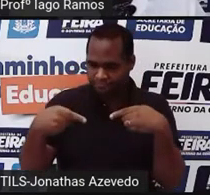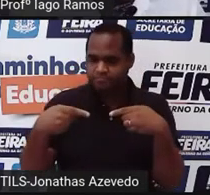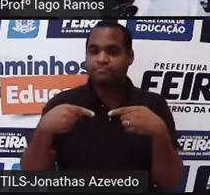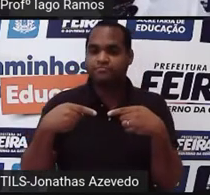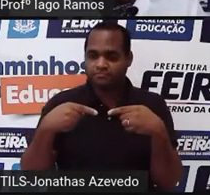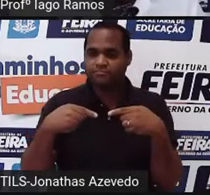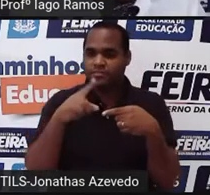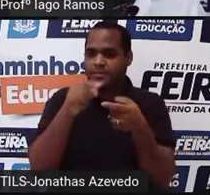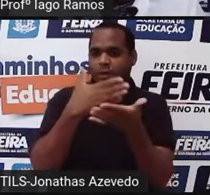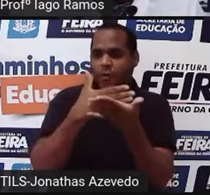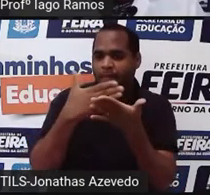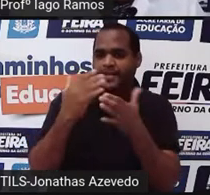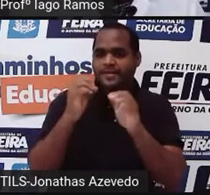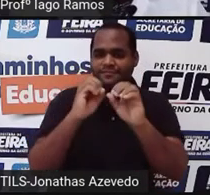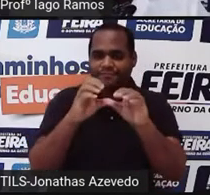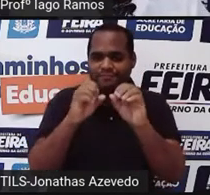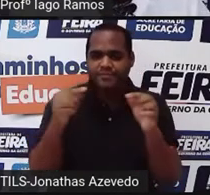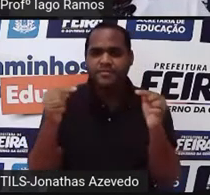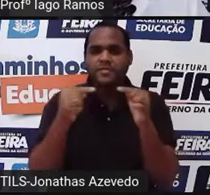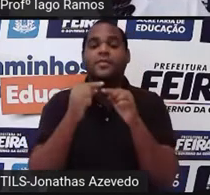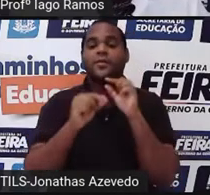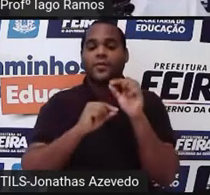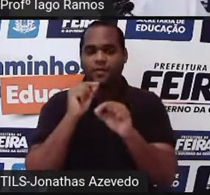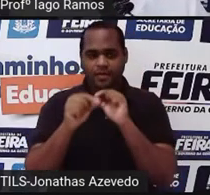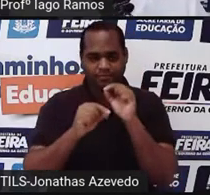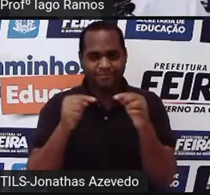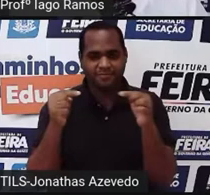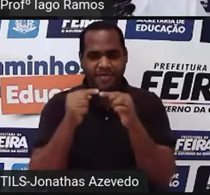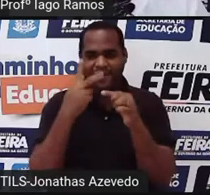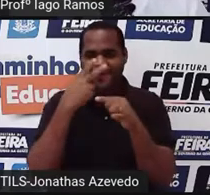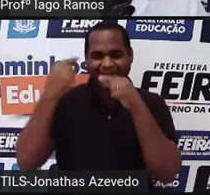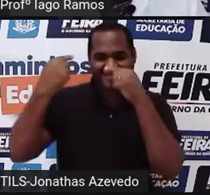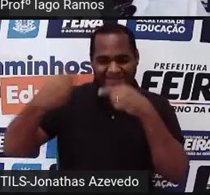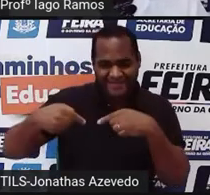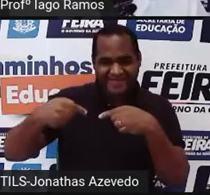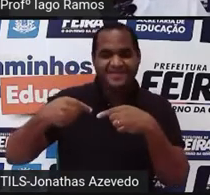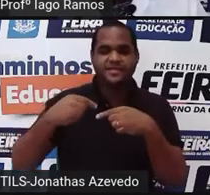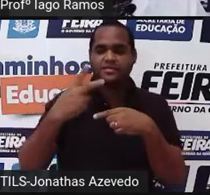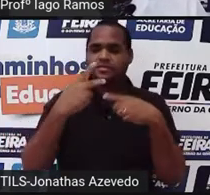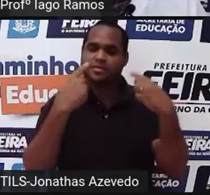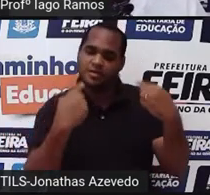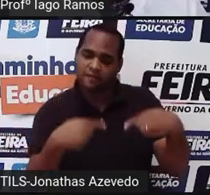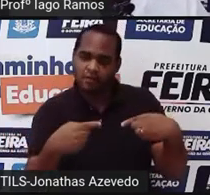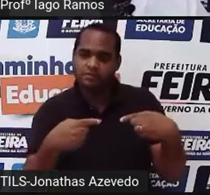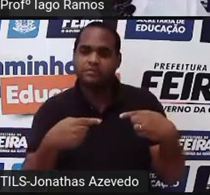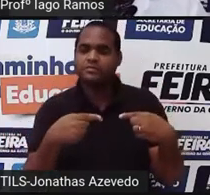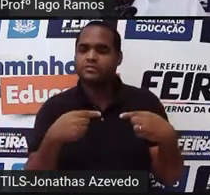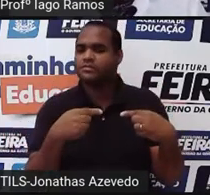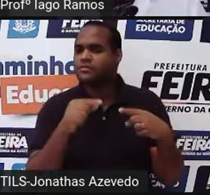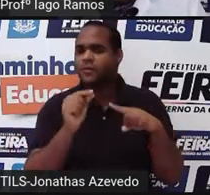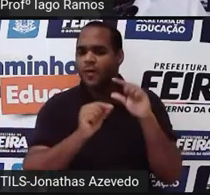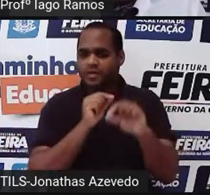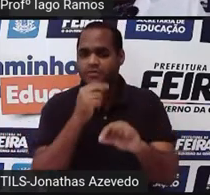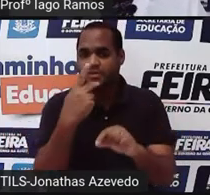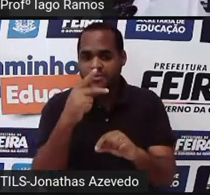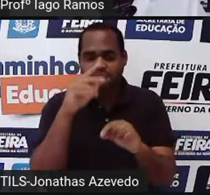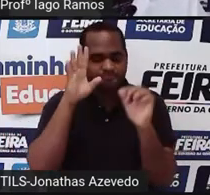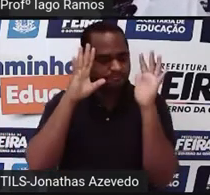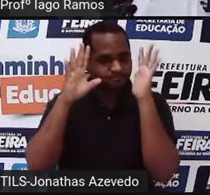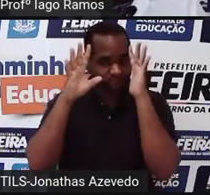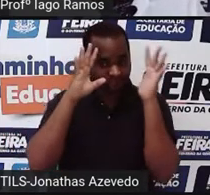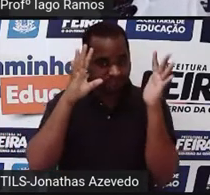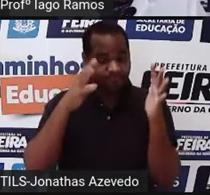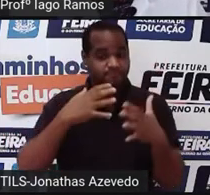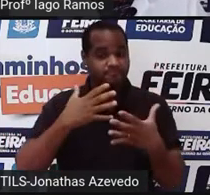a gente vai começar a nossa aula já sendo desafiado, sendo desafiada a pensar em uma